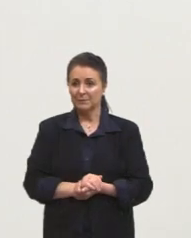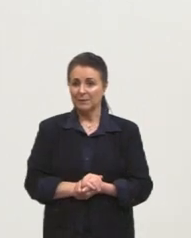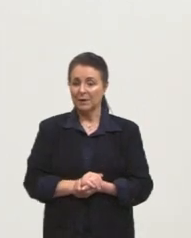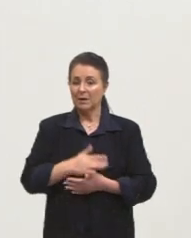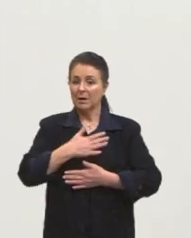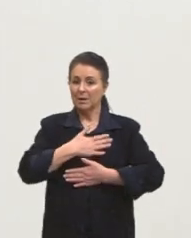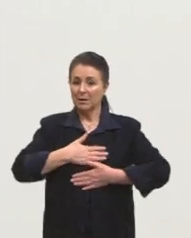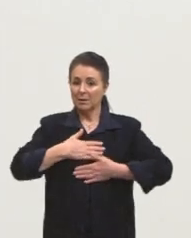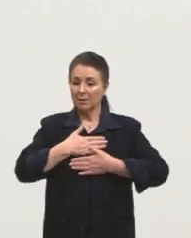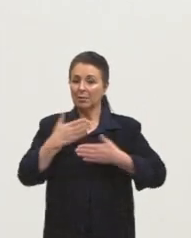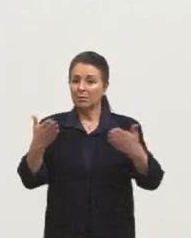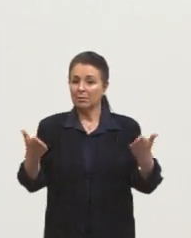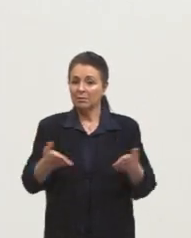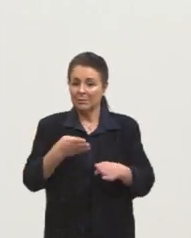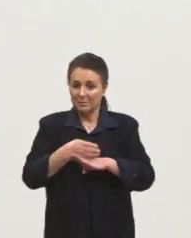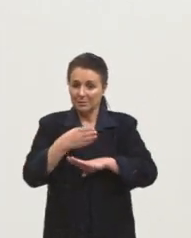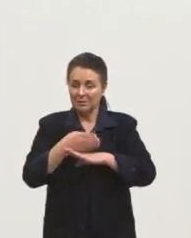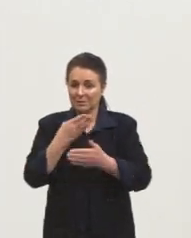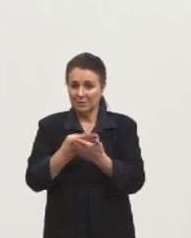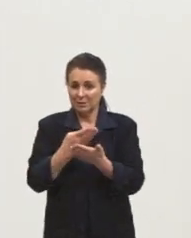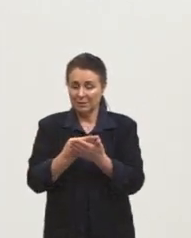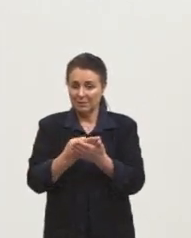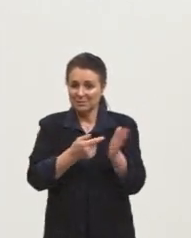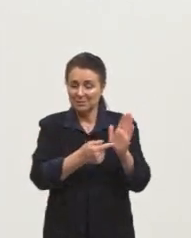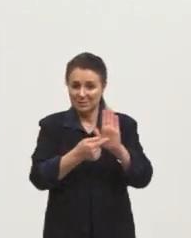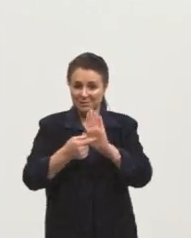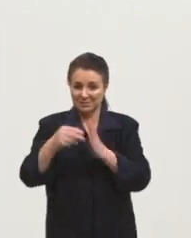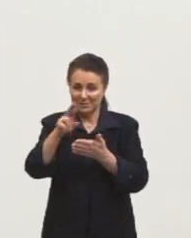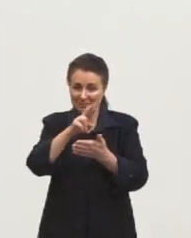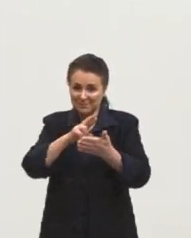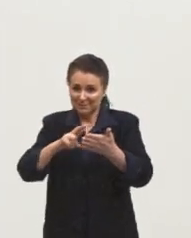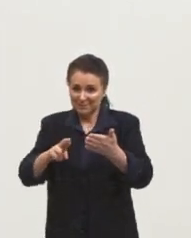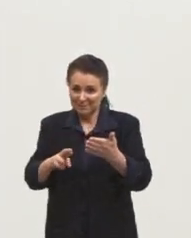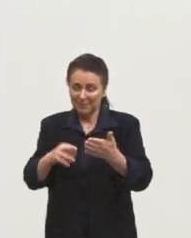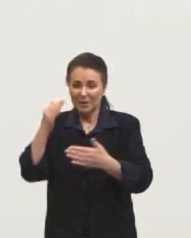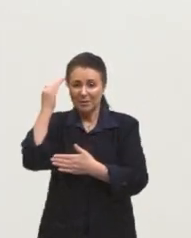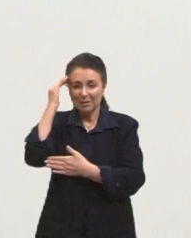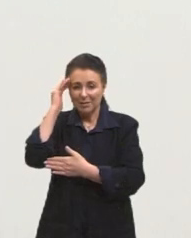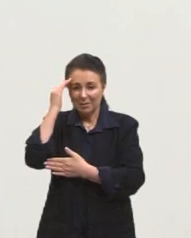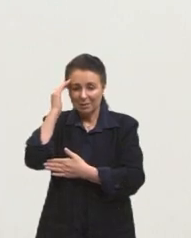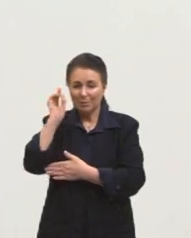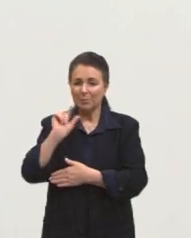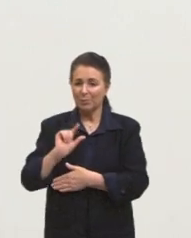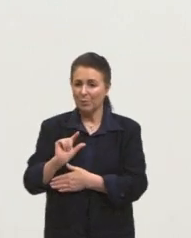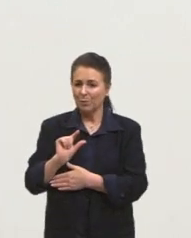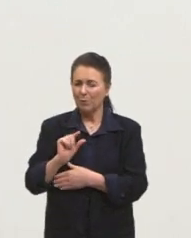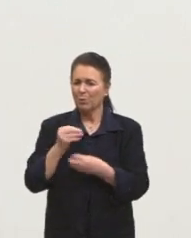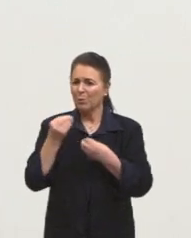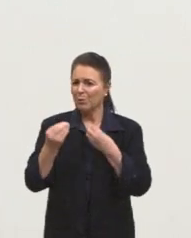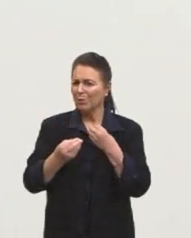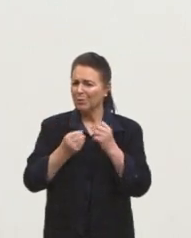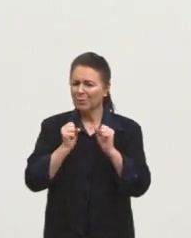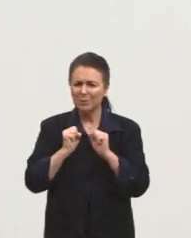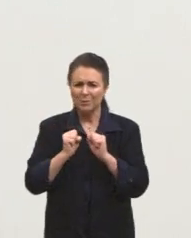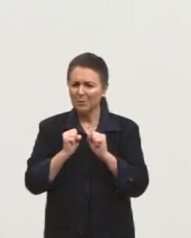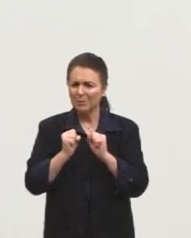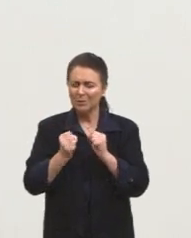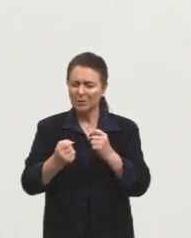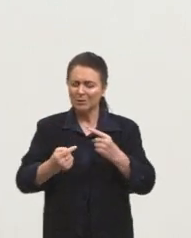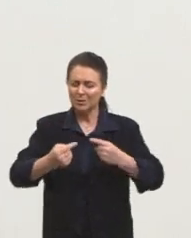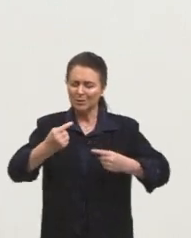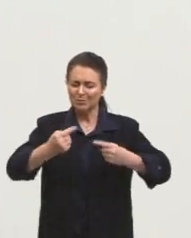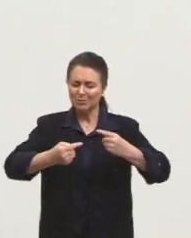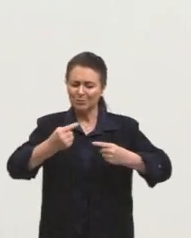alegria estar aqui participando dessa aula, trazer a redação, para a gente entender um pouquinho como pode, né, esse diálogo,